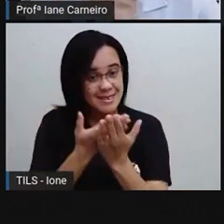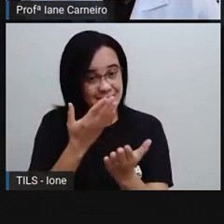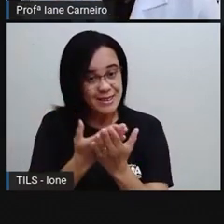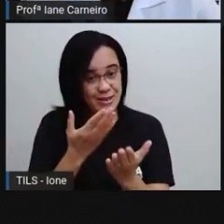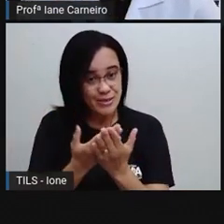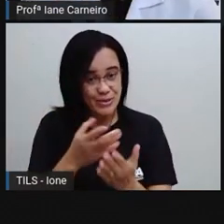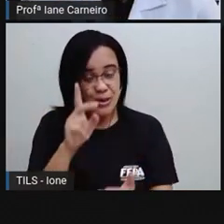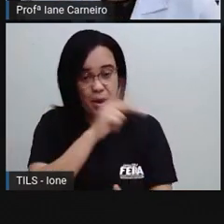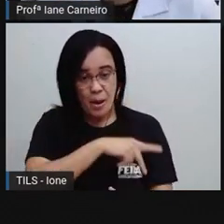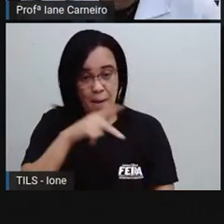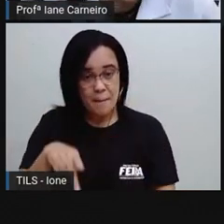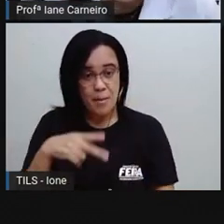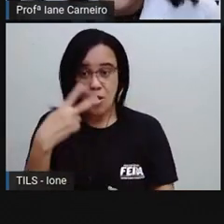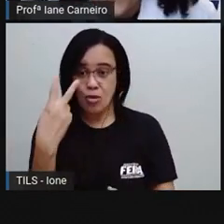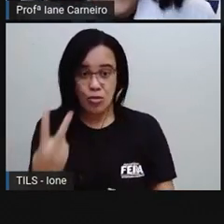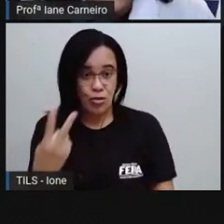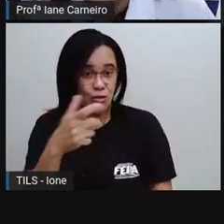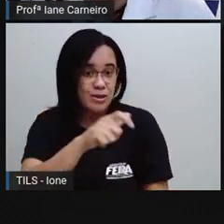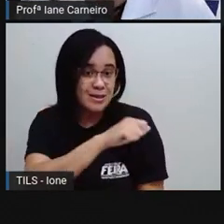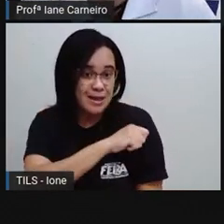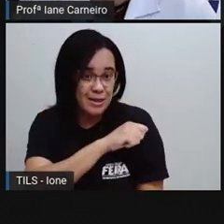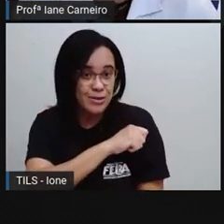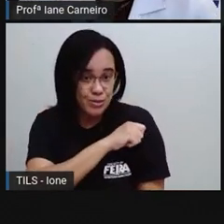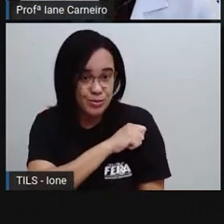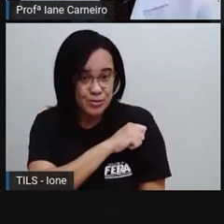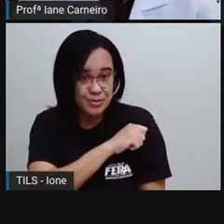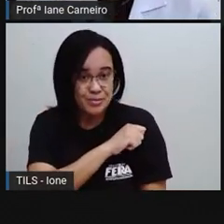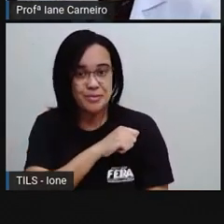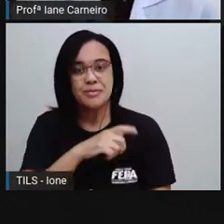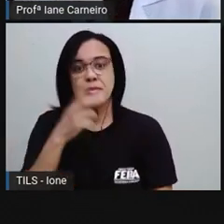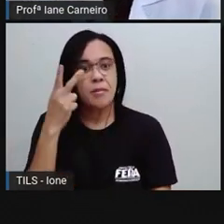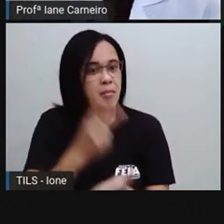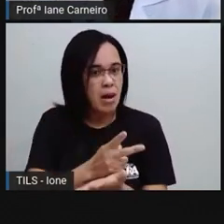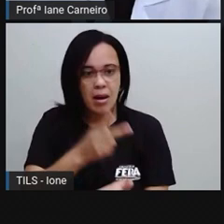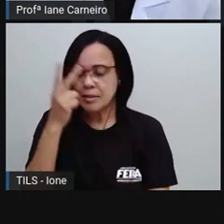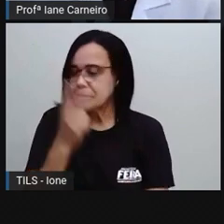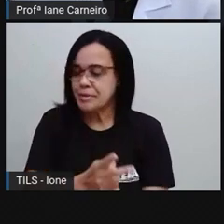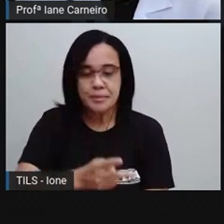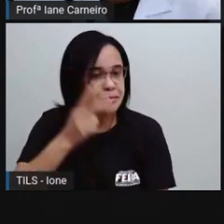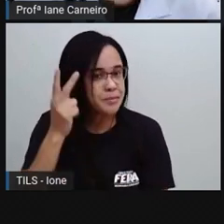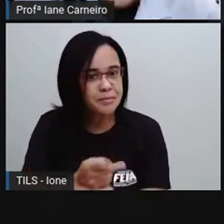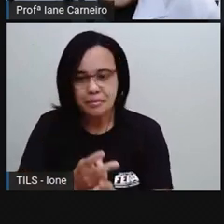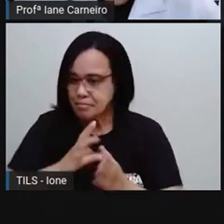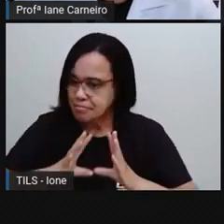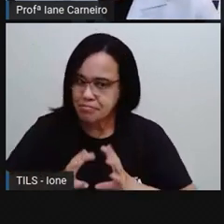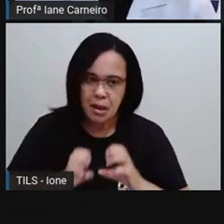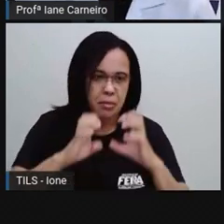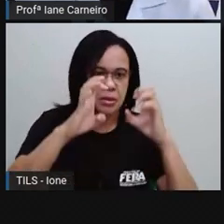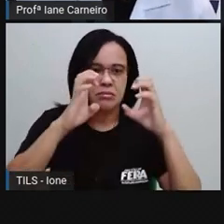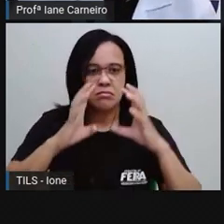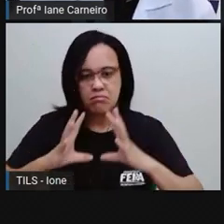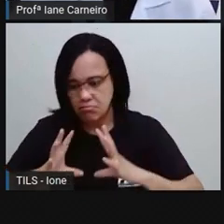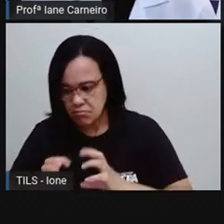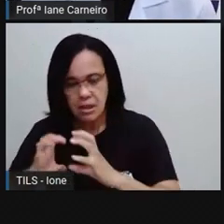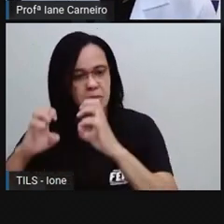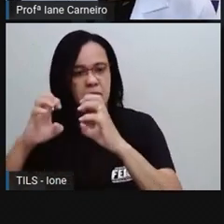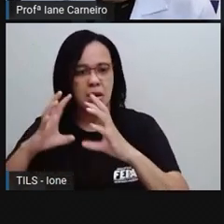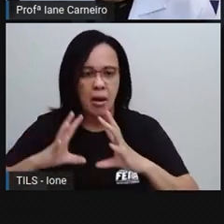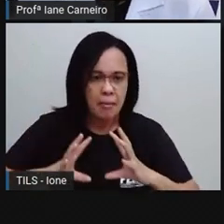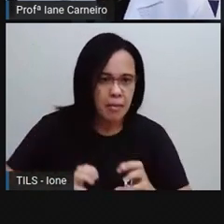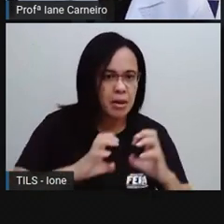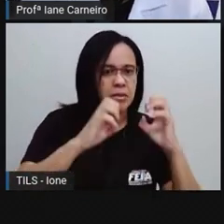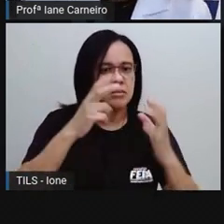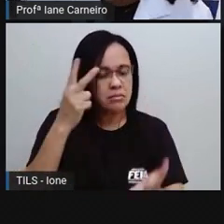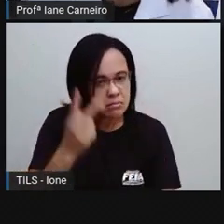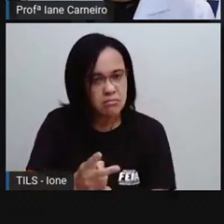viviam brigando. Eles eram muito amigos, muito, muito, muito, muito. Mas todo dia eles brigavam. aí, todo dia,